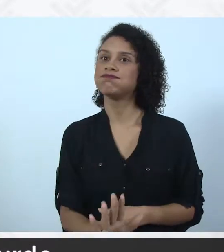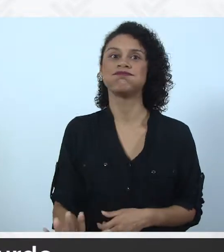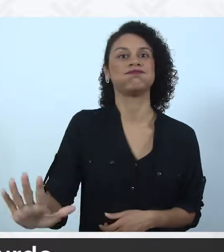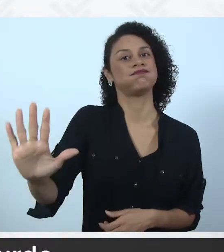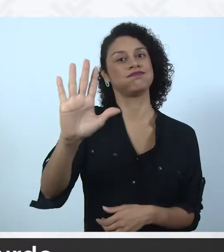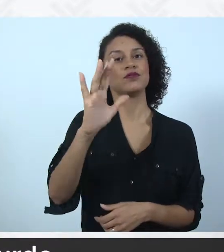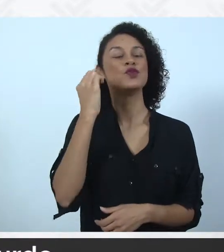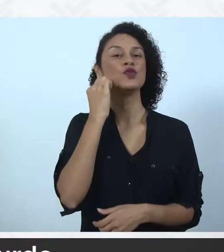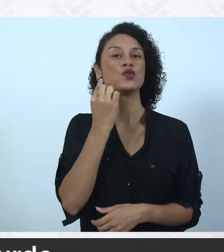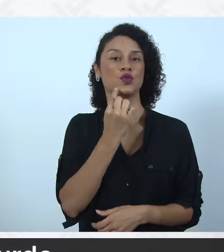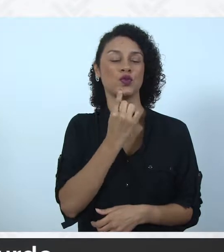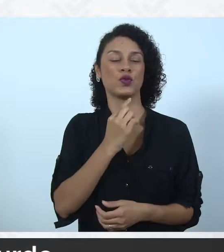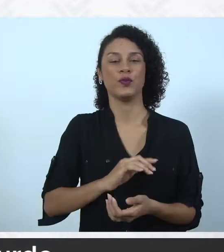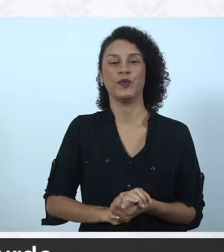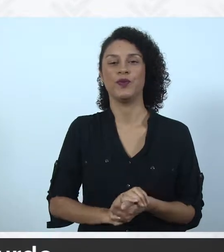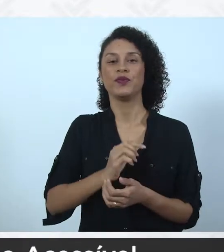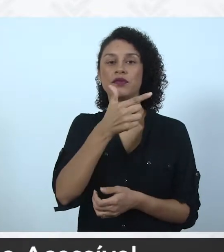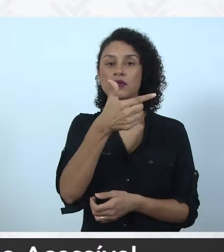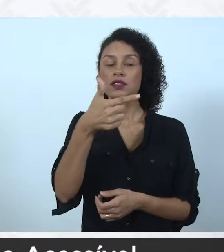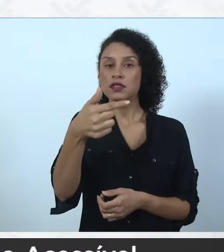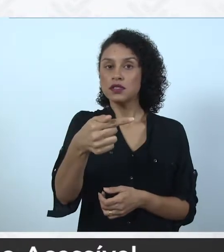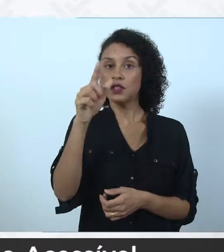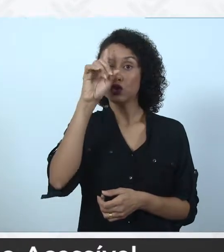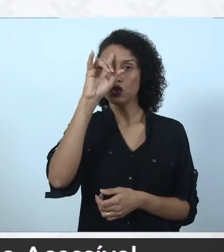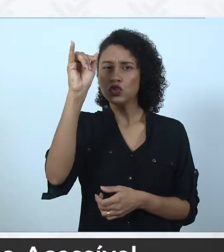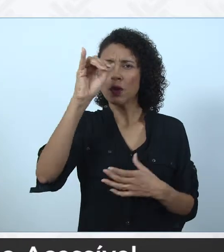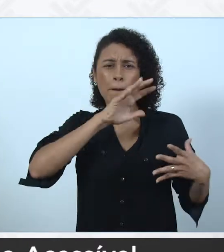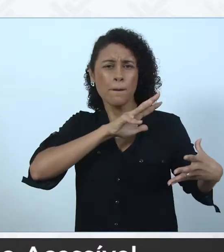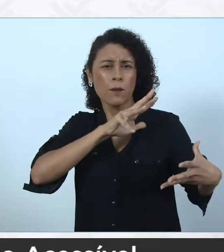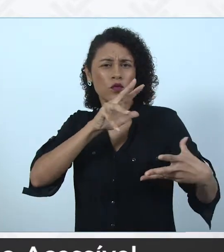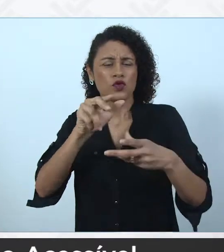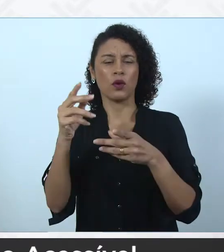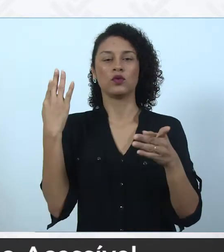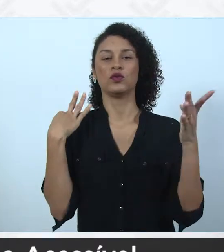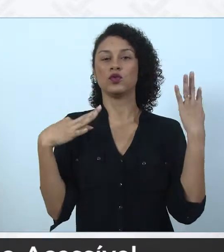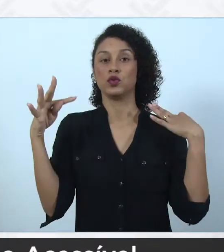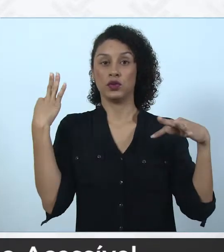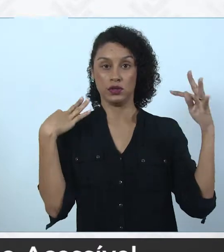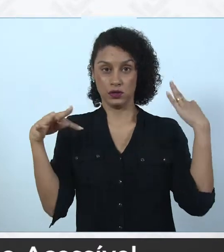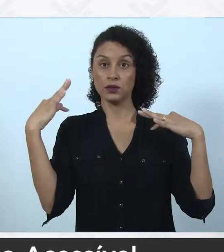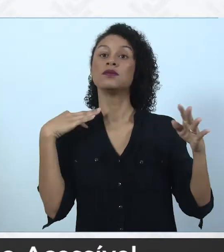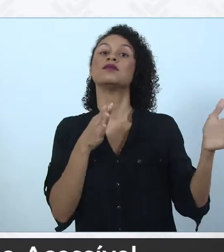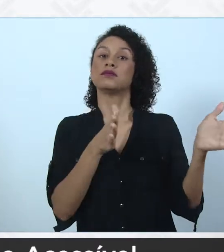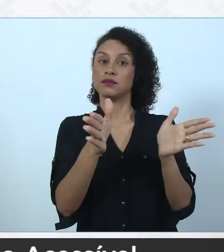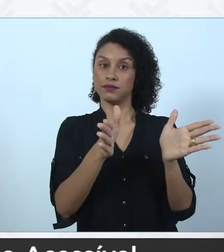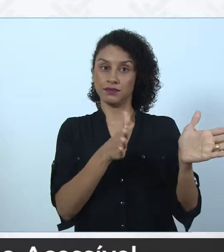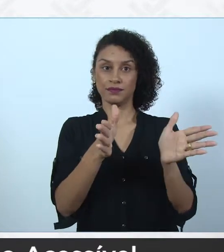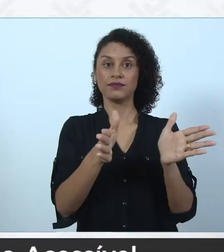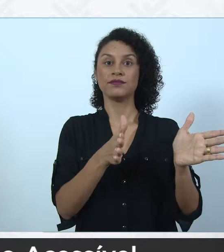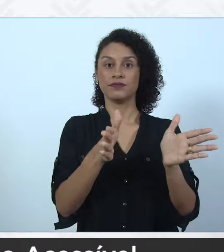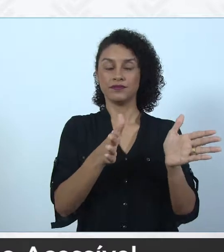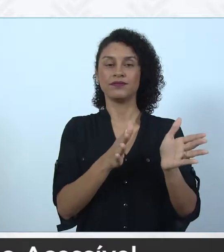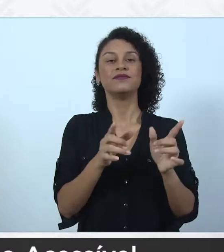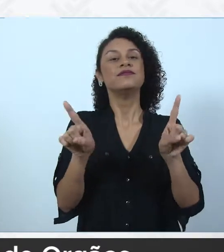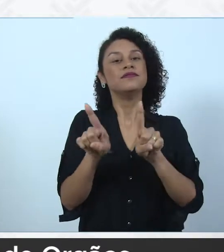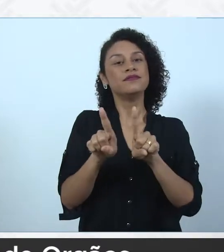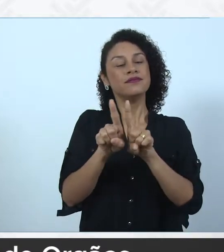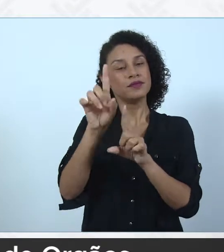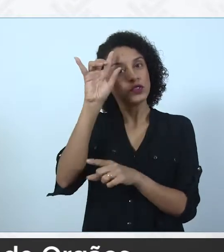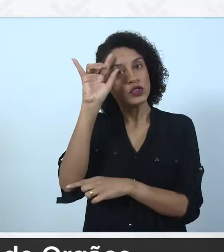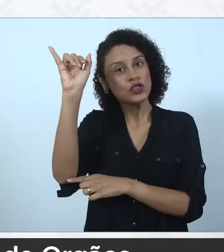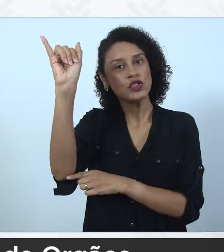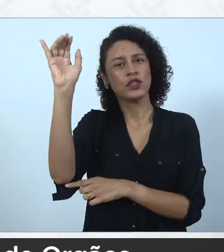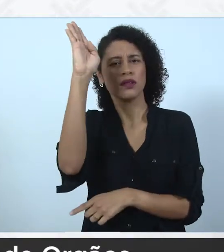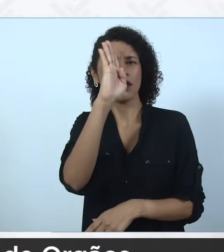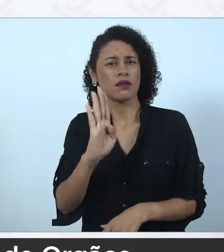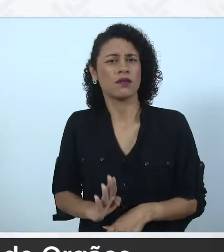Nacional do Surdo. 27, Dia Mundial do Turismo Acessível. E